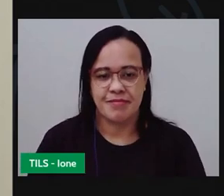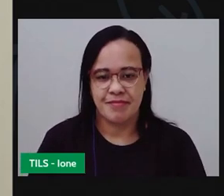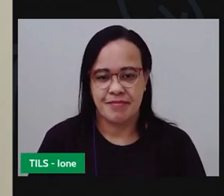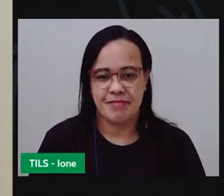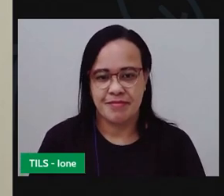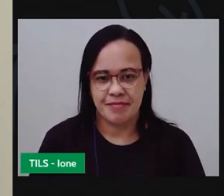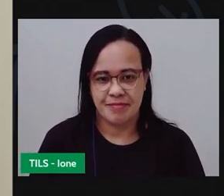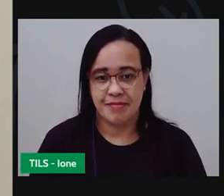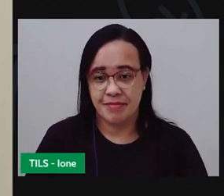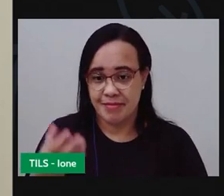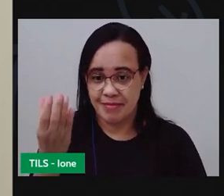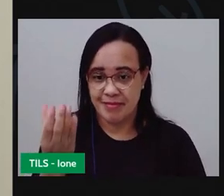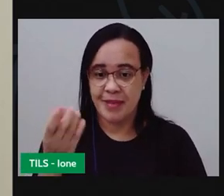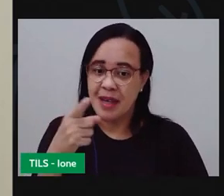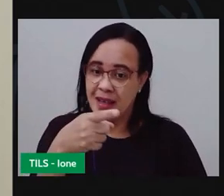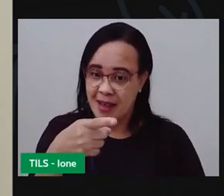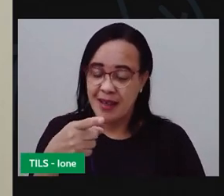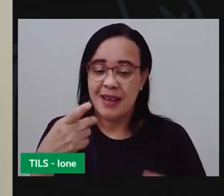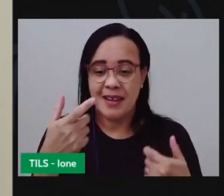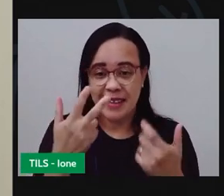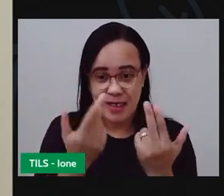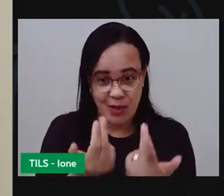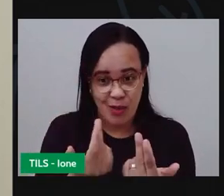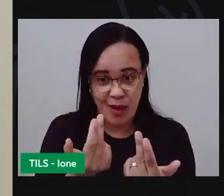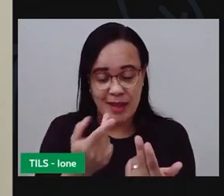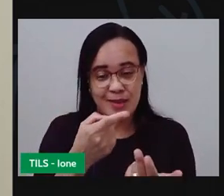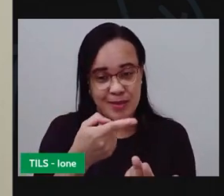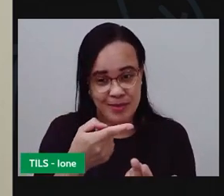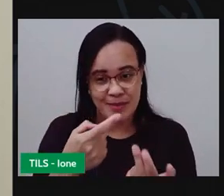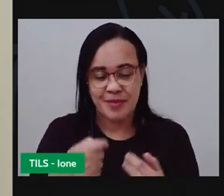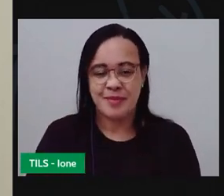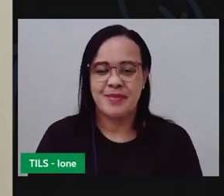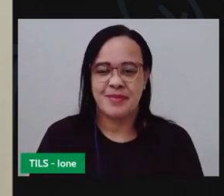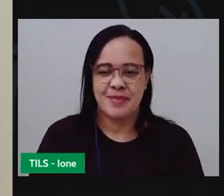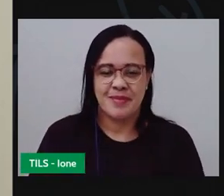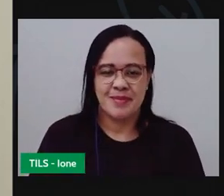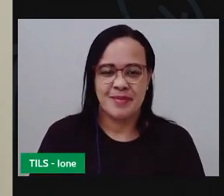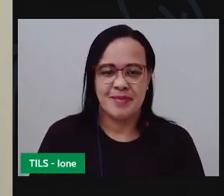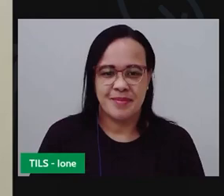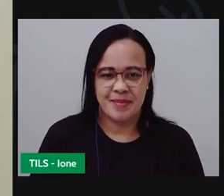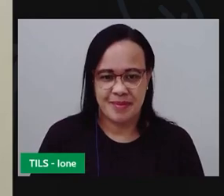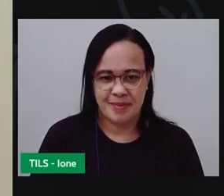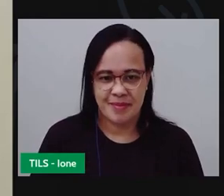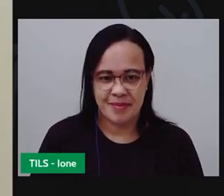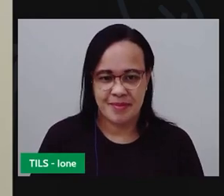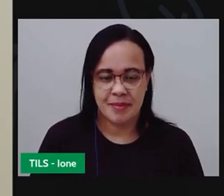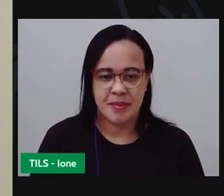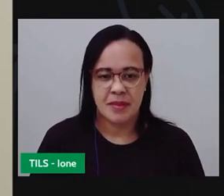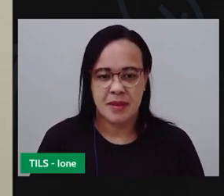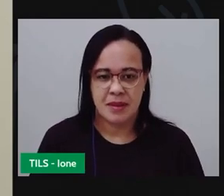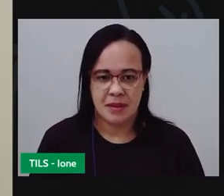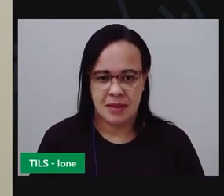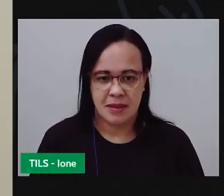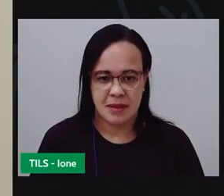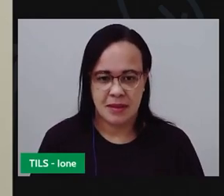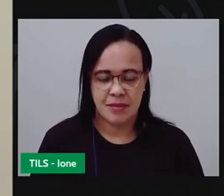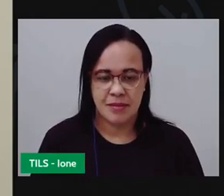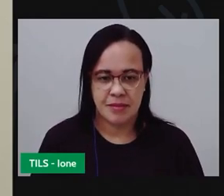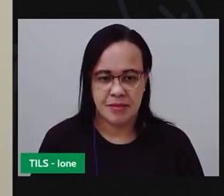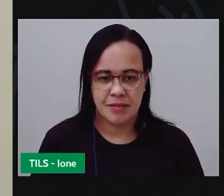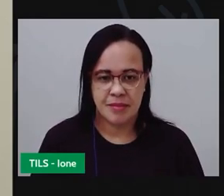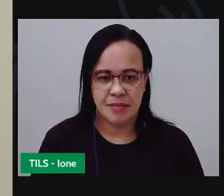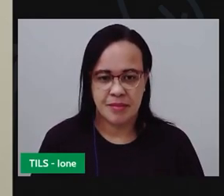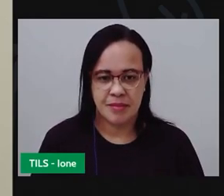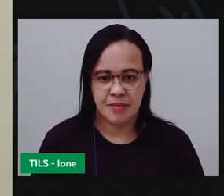você vai precisar que ela encaixe na outra. Separa essa parte da garrafa